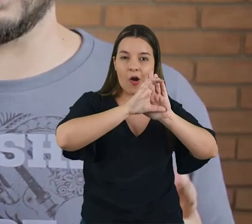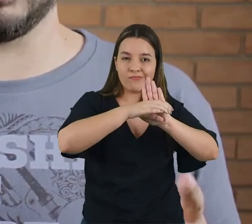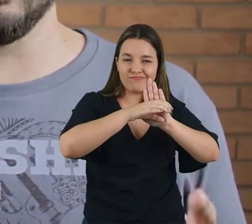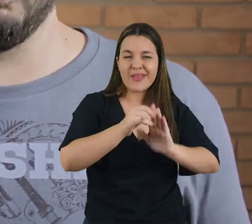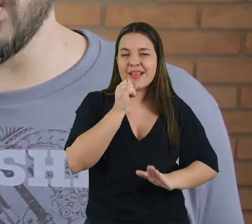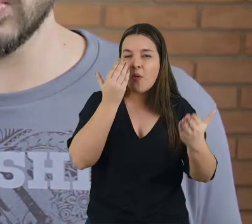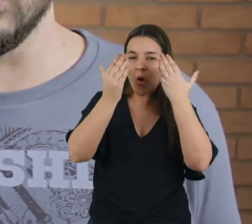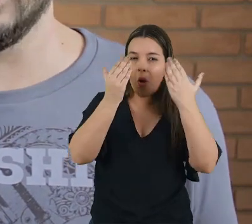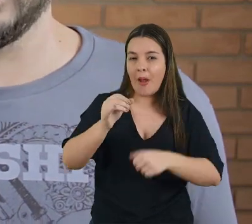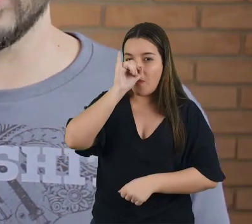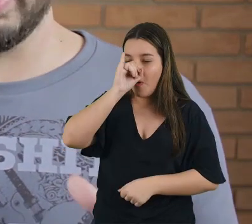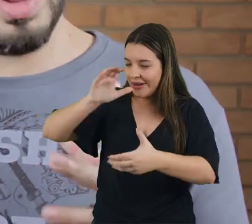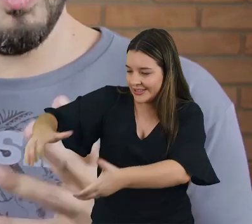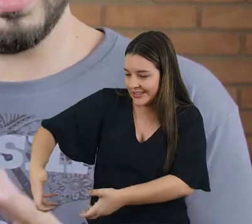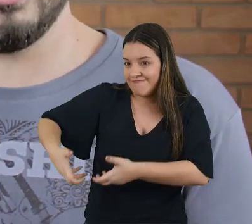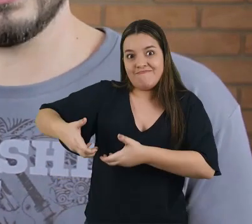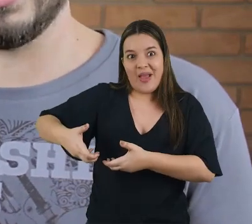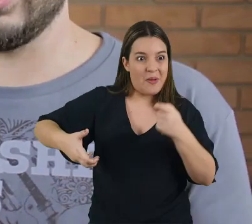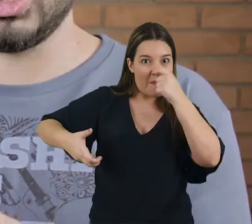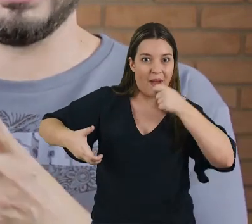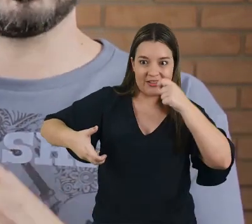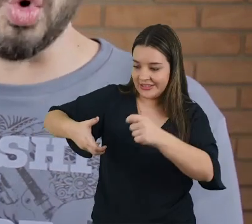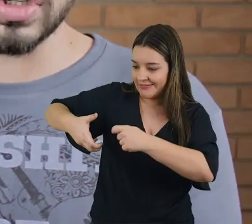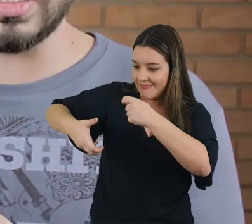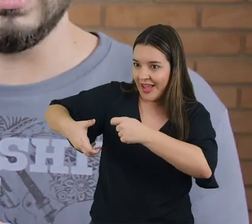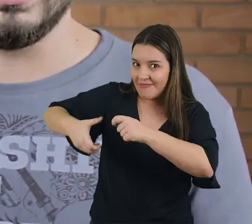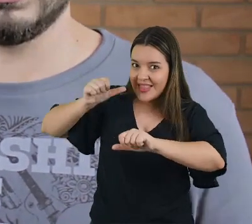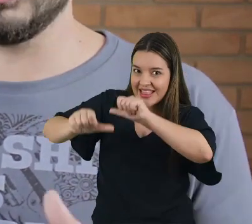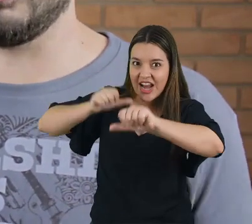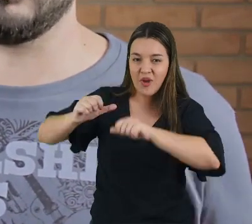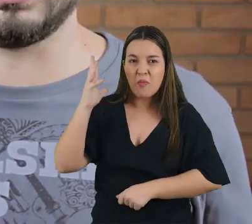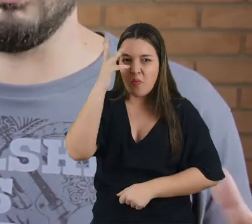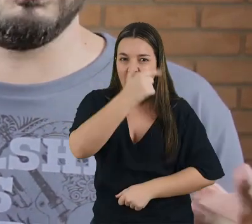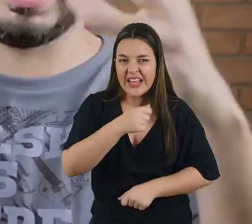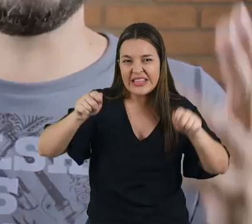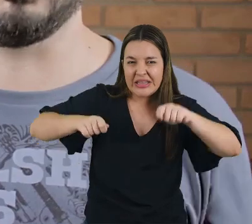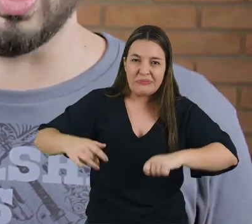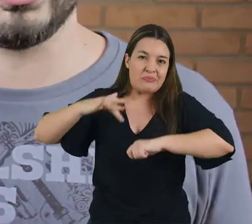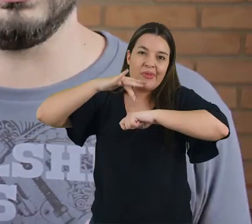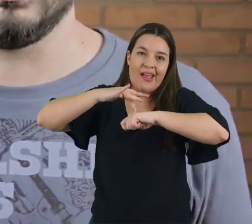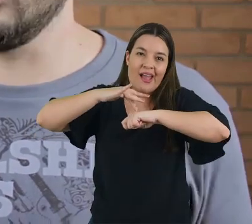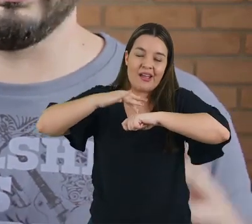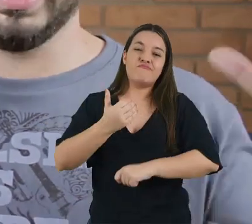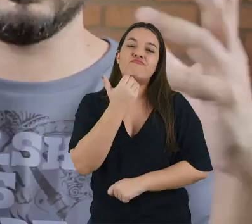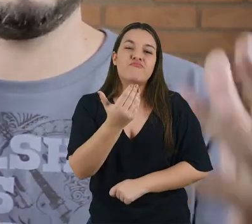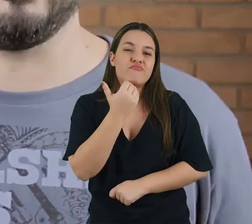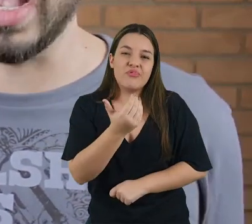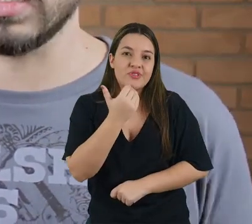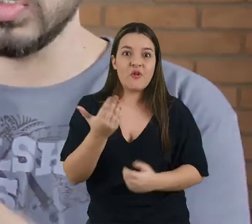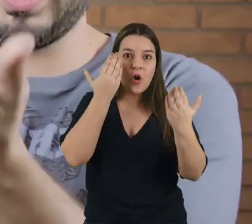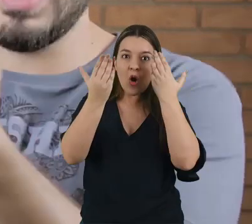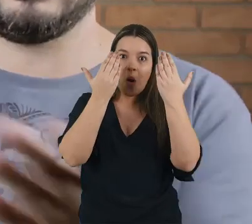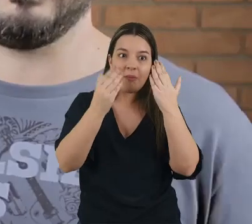passar batom no porco, que é você pegar alguma coisa que já existe e que é tosca e simplesmente dar um banho de loja, um banho na